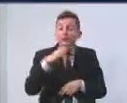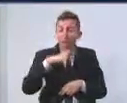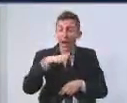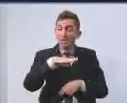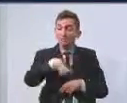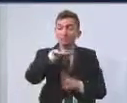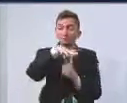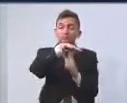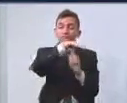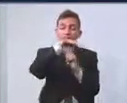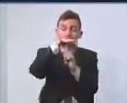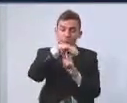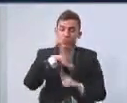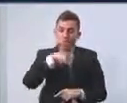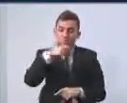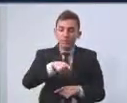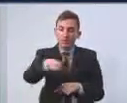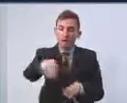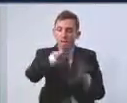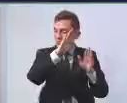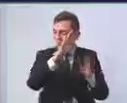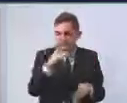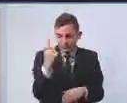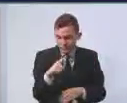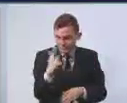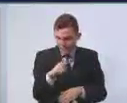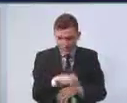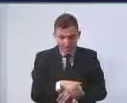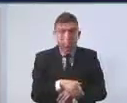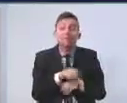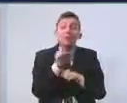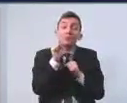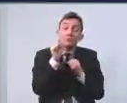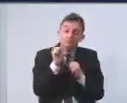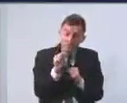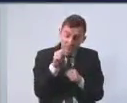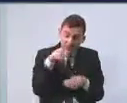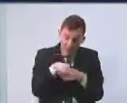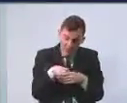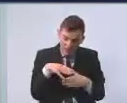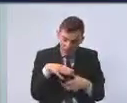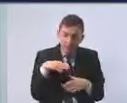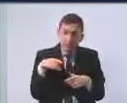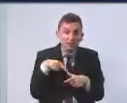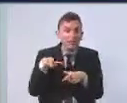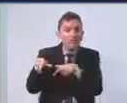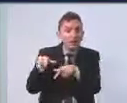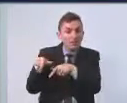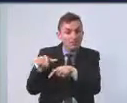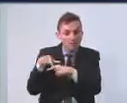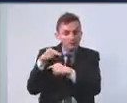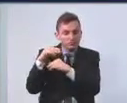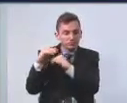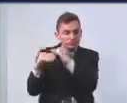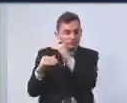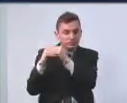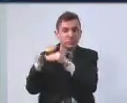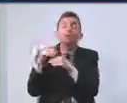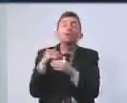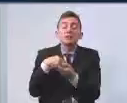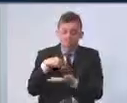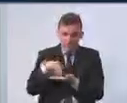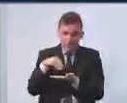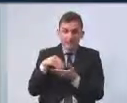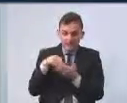obriga ninguém a sair das vias. O que se faz? Desenvolve-se um trabalho de forma direta pela Secretaria de Assistência